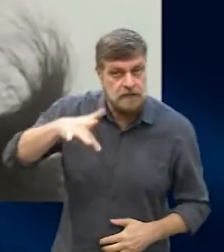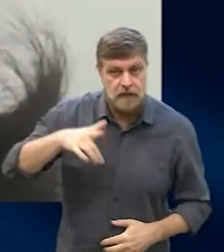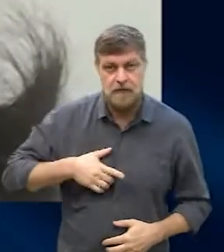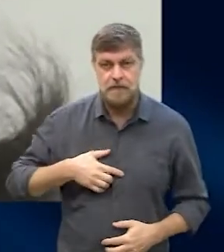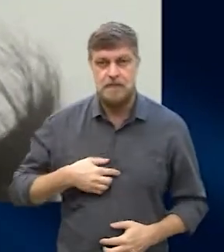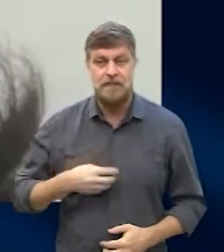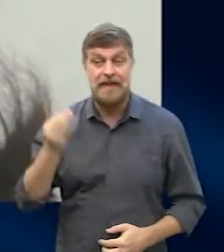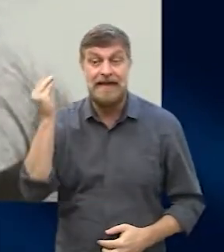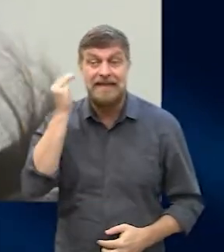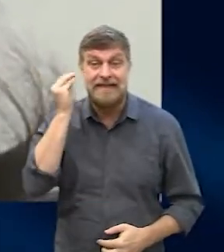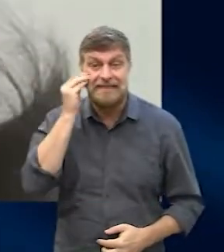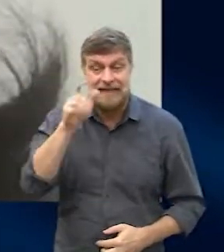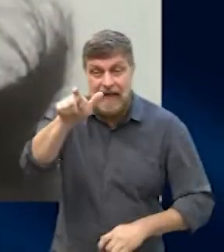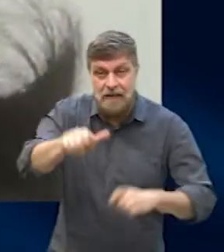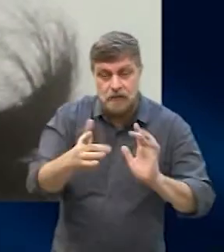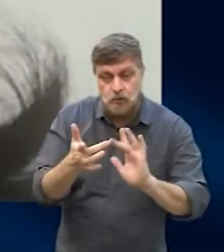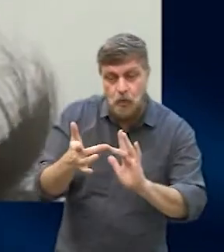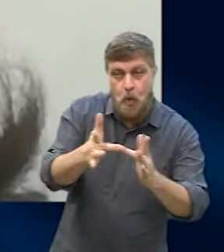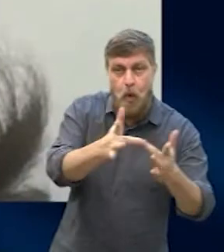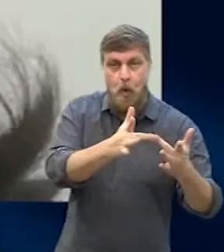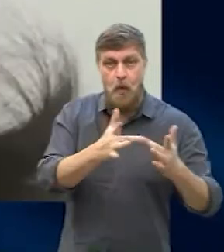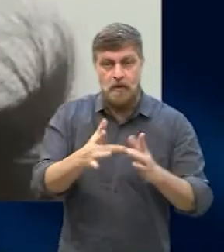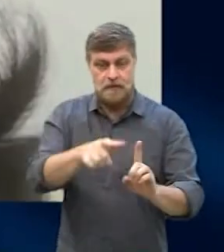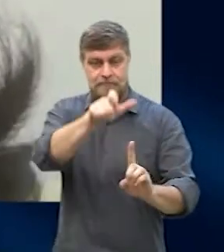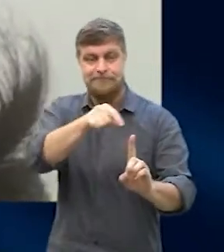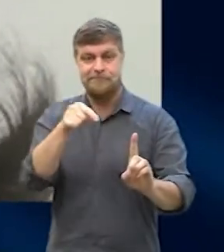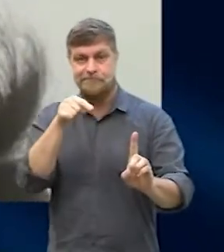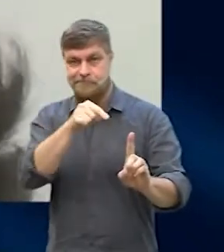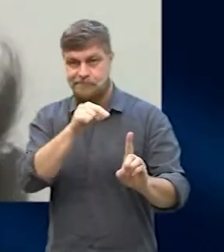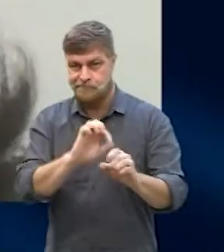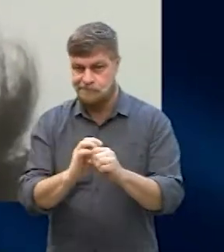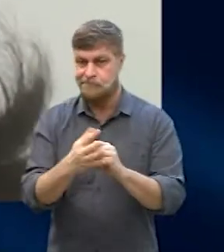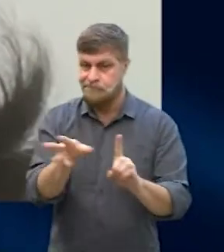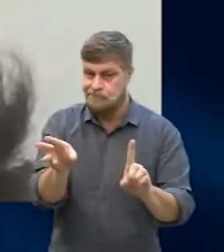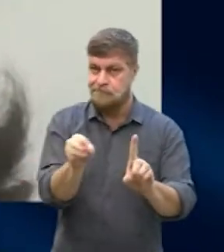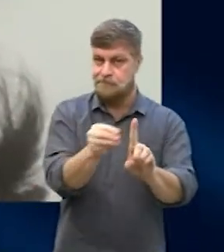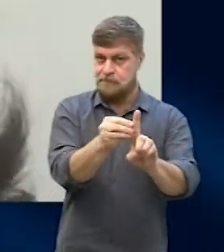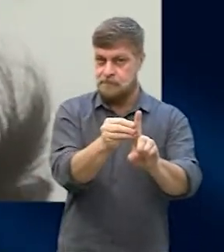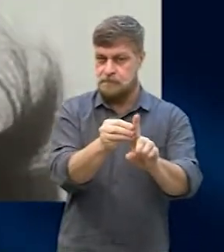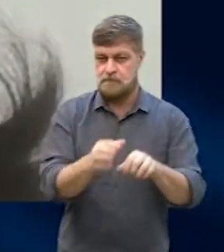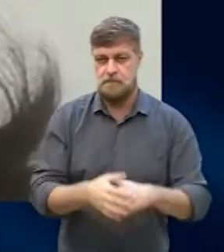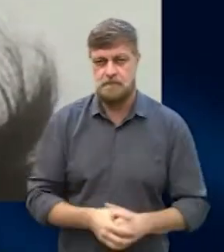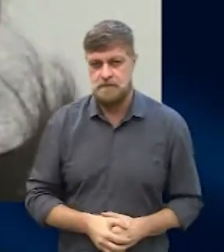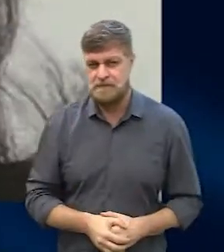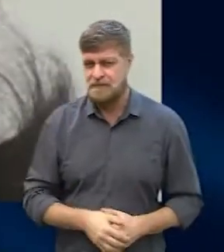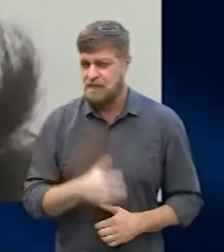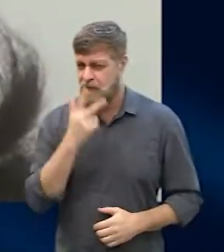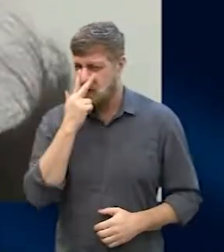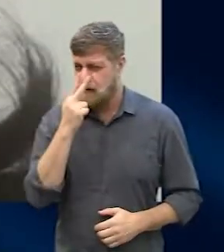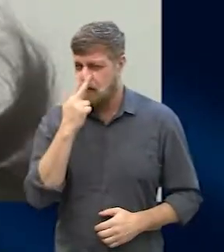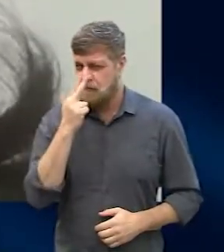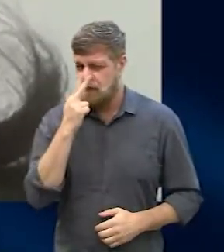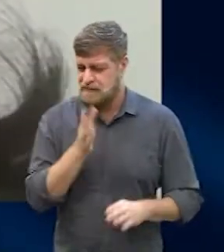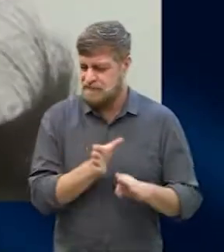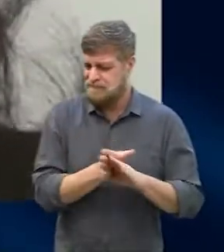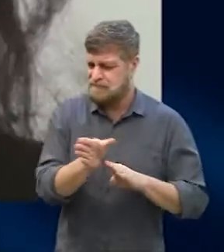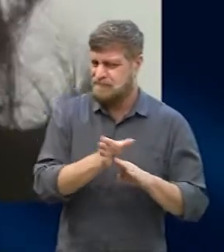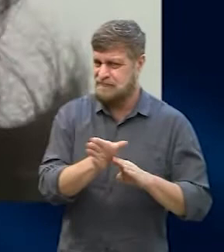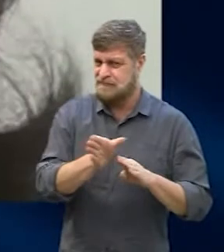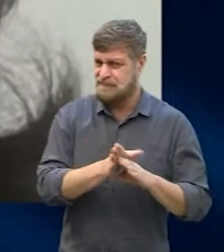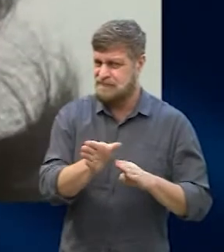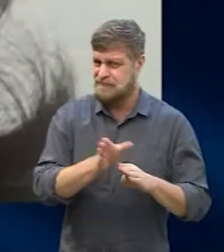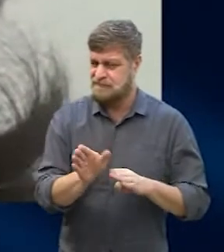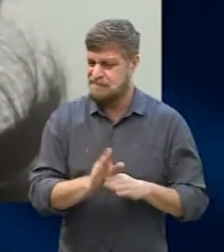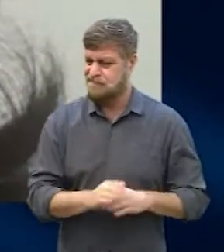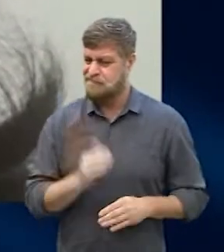quem teve contato, quem esteve no mesmo ambiente que as pessoas que testaram positivo. Me parece uma orientação